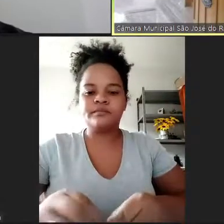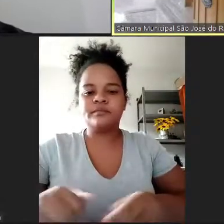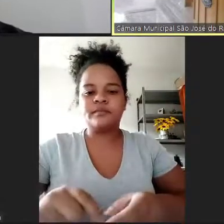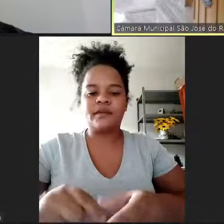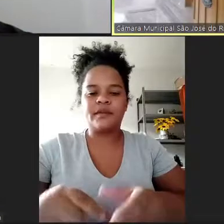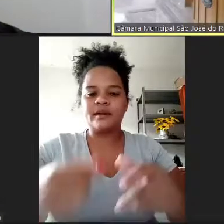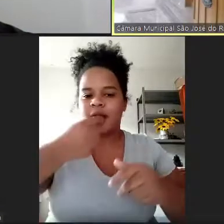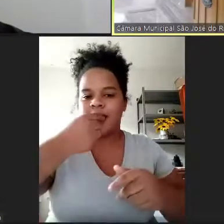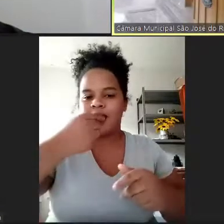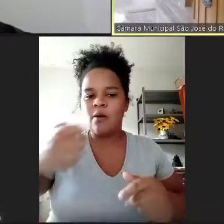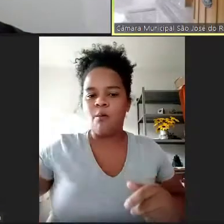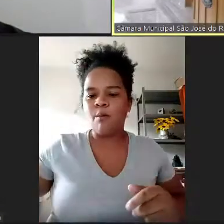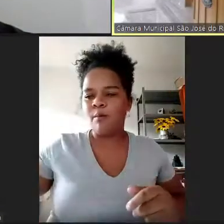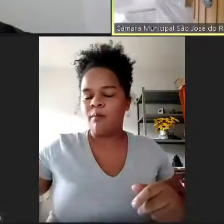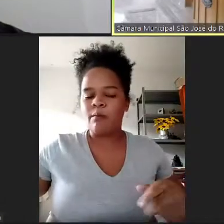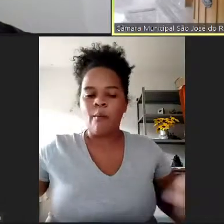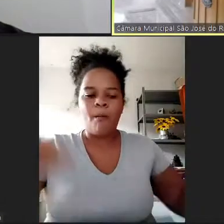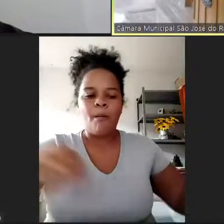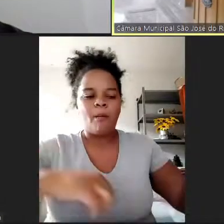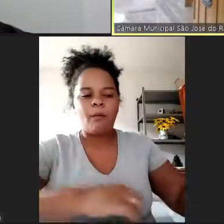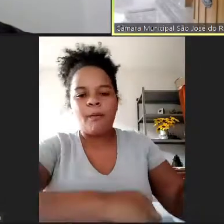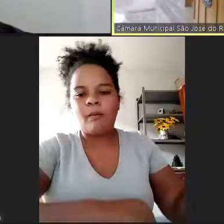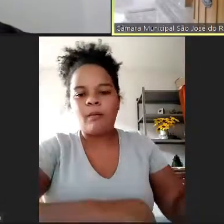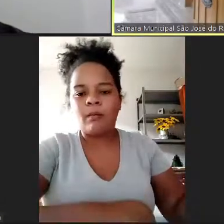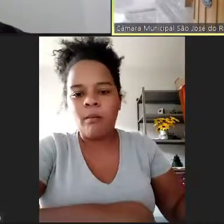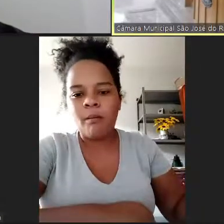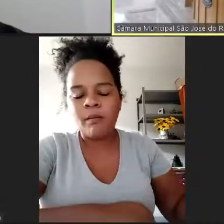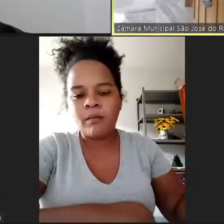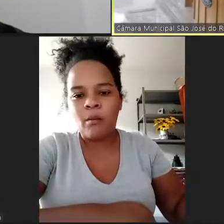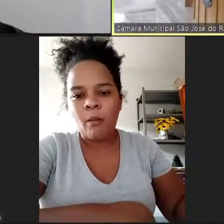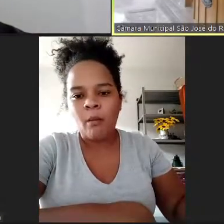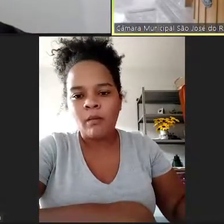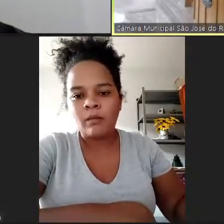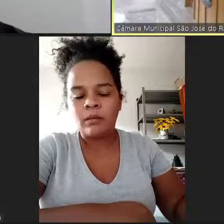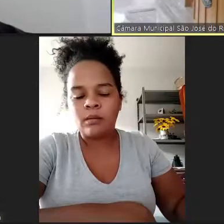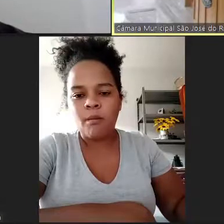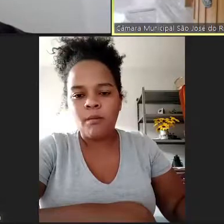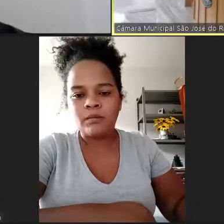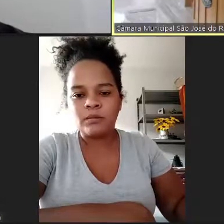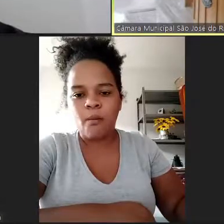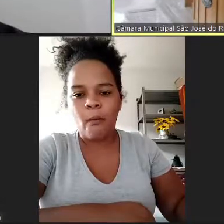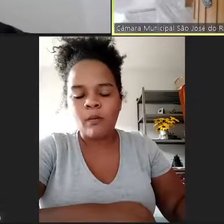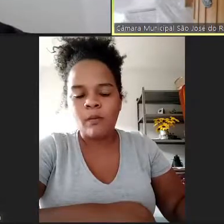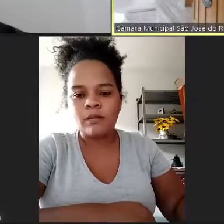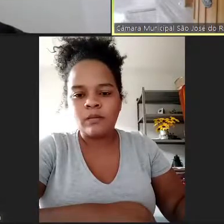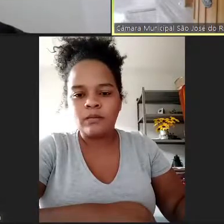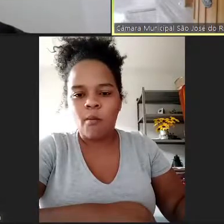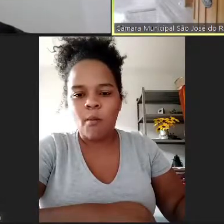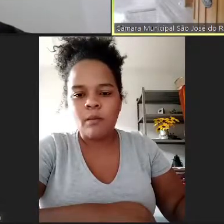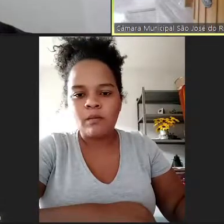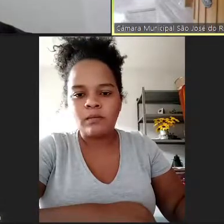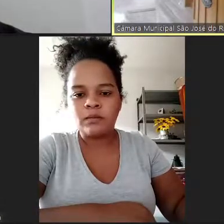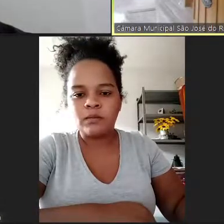pela precaução que tiveram de, no mais leve sintoma ou no mais singelo contato com